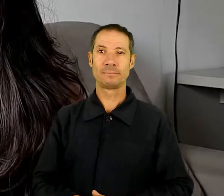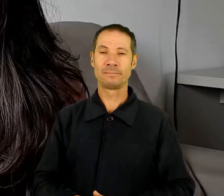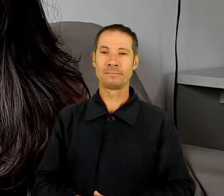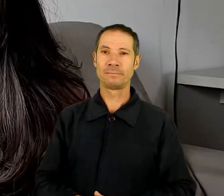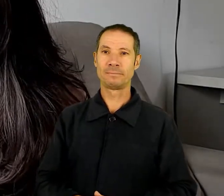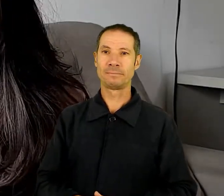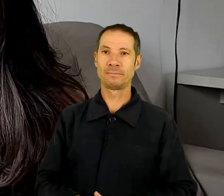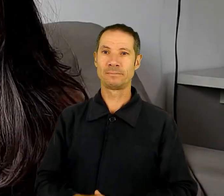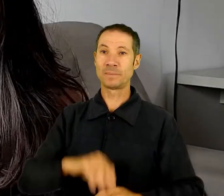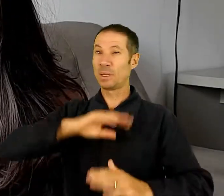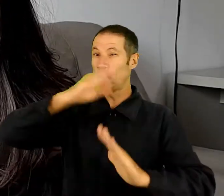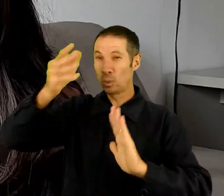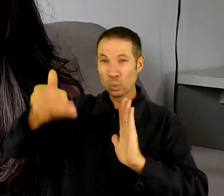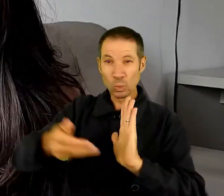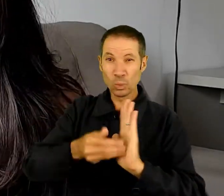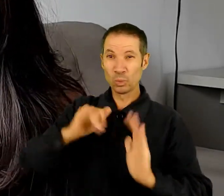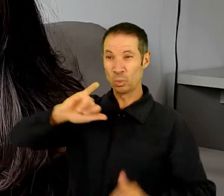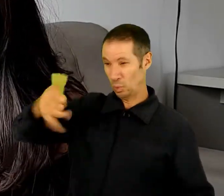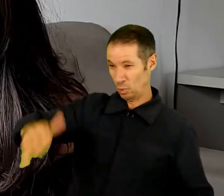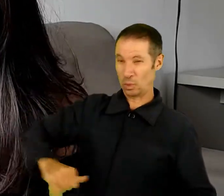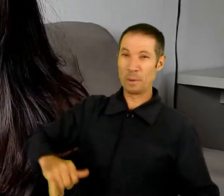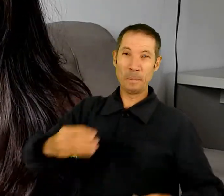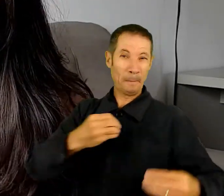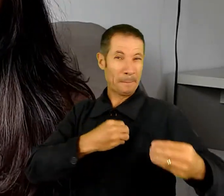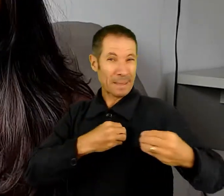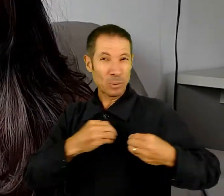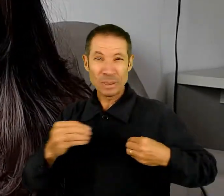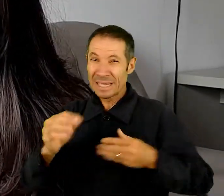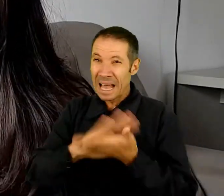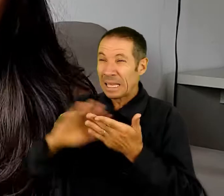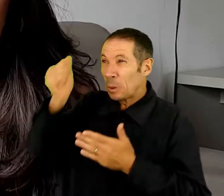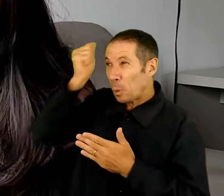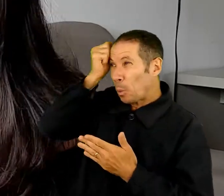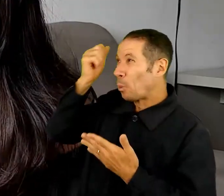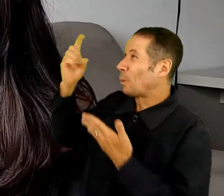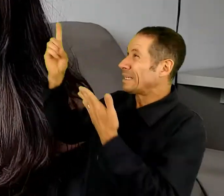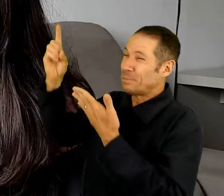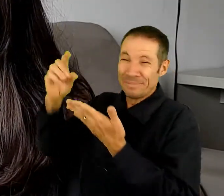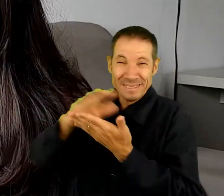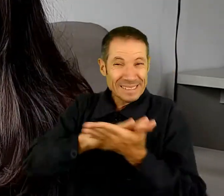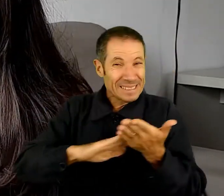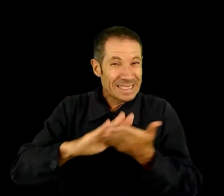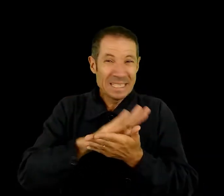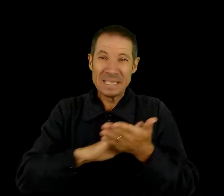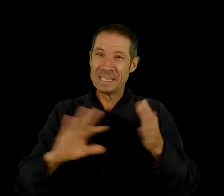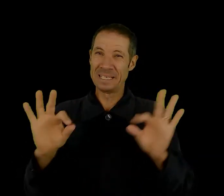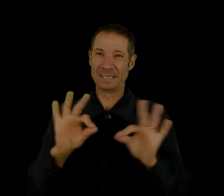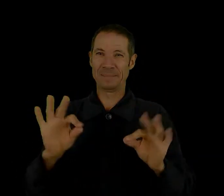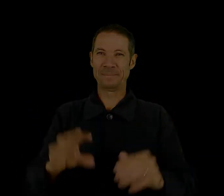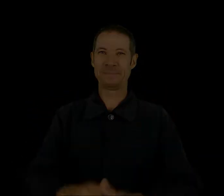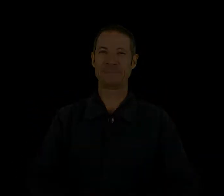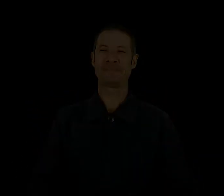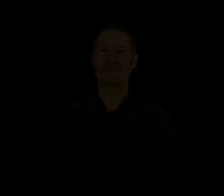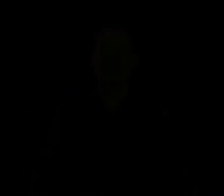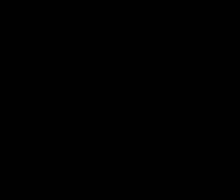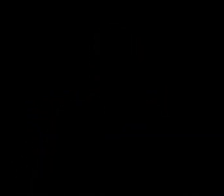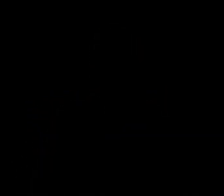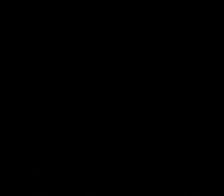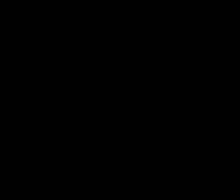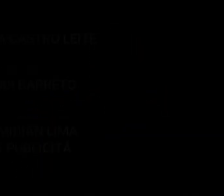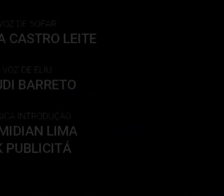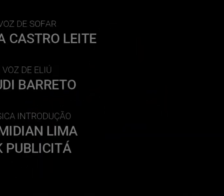Em tudo isso, Jó não pecou e não culpou a Deus de coisa alguma. Música